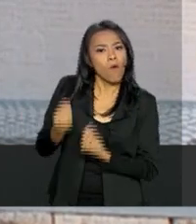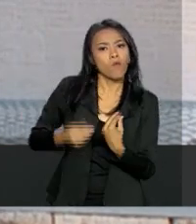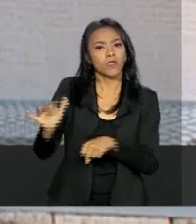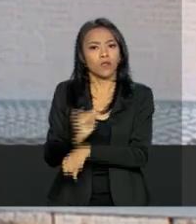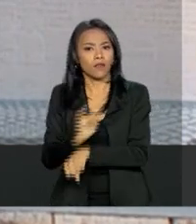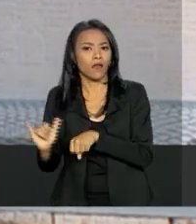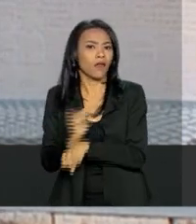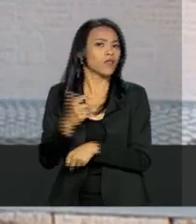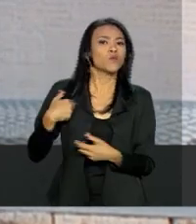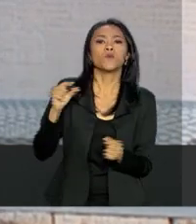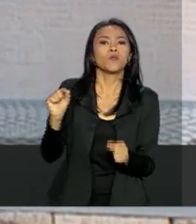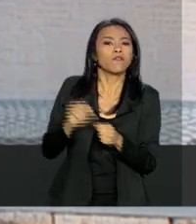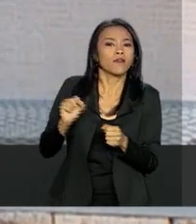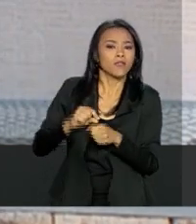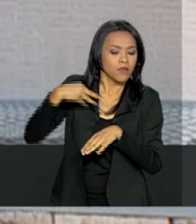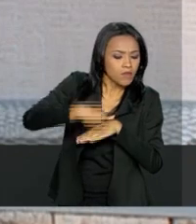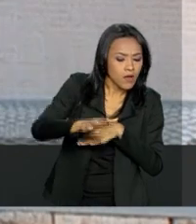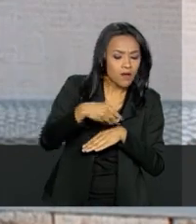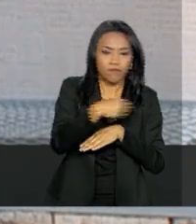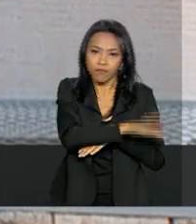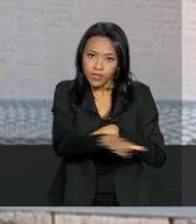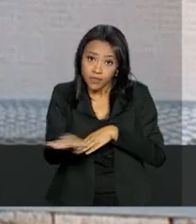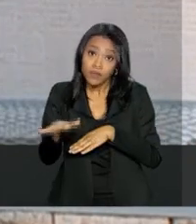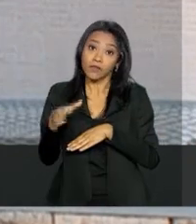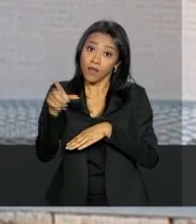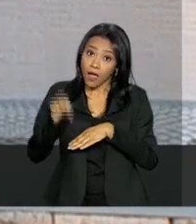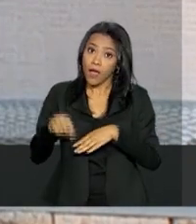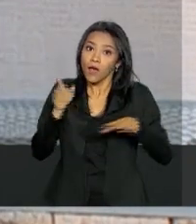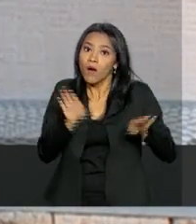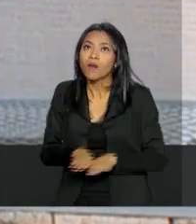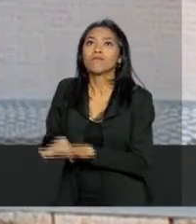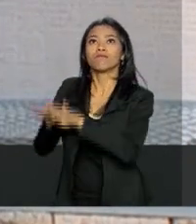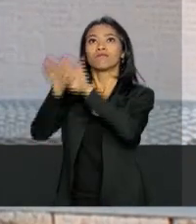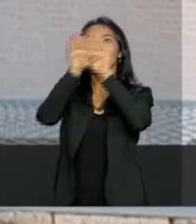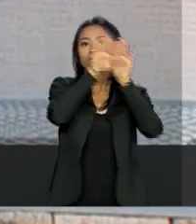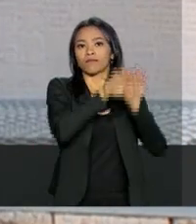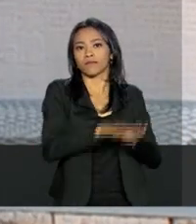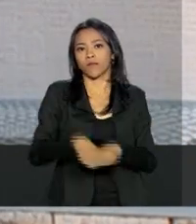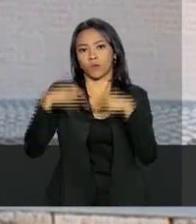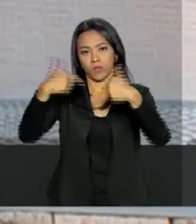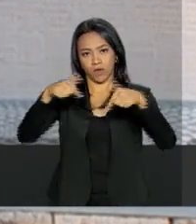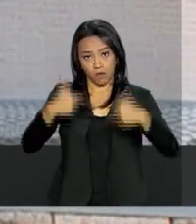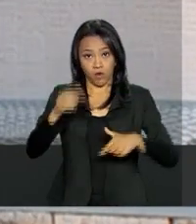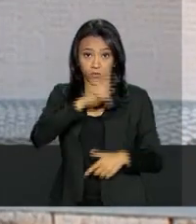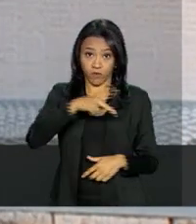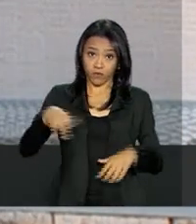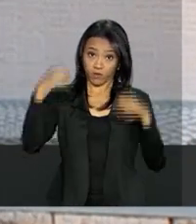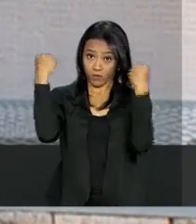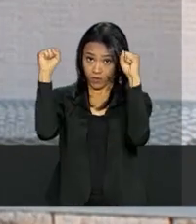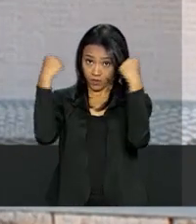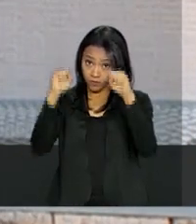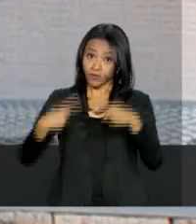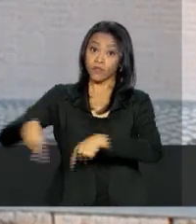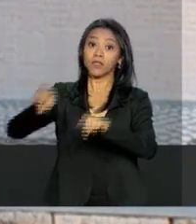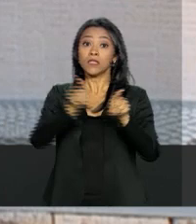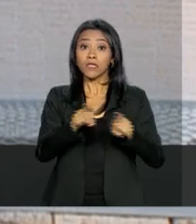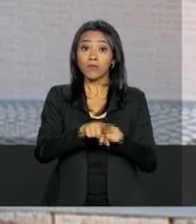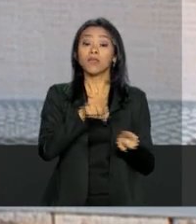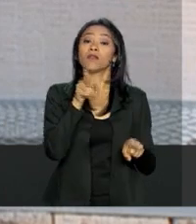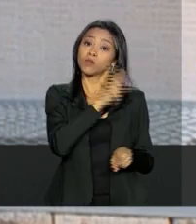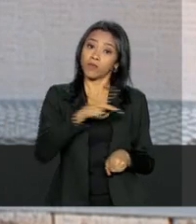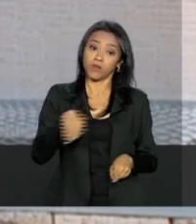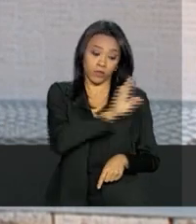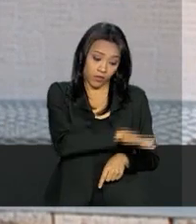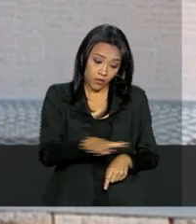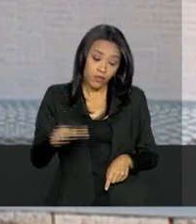que deve ser passado em sala de aula. E isso deve uniformizar o trabalho desses professores de educação física e também dos pequenos, do ensino